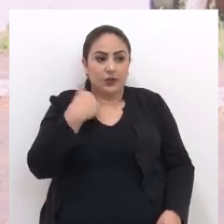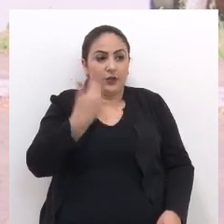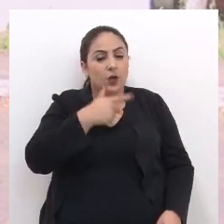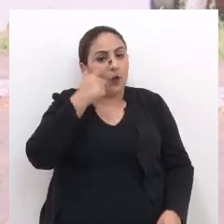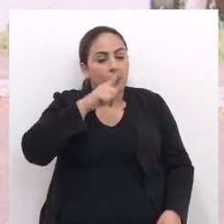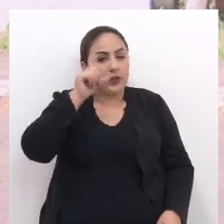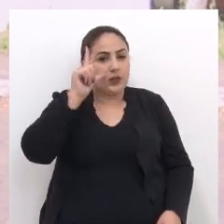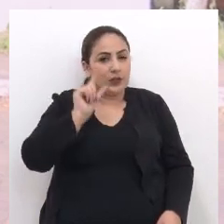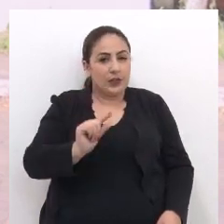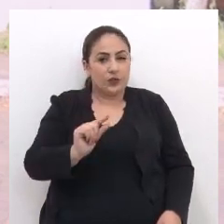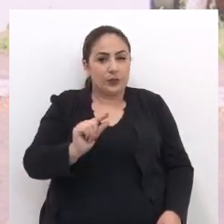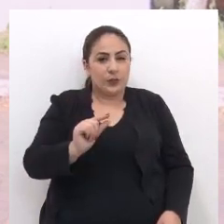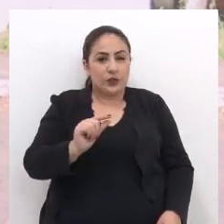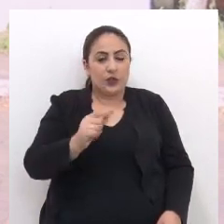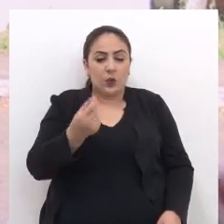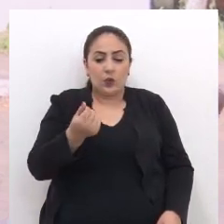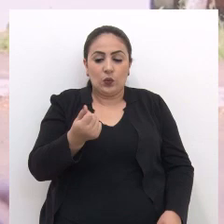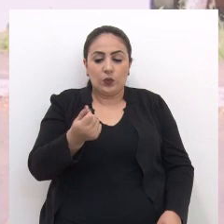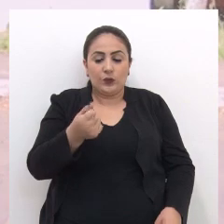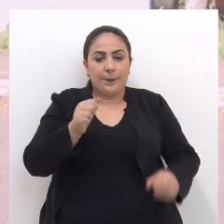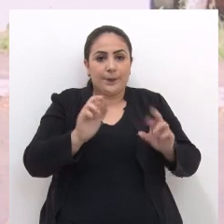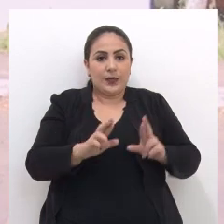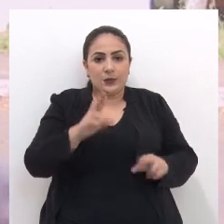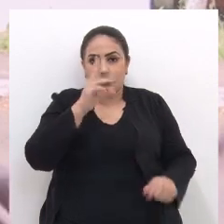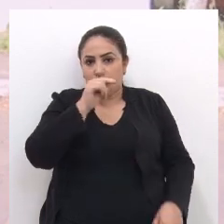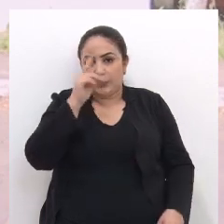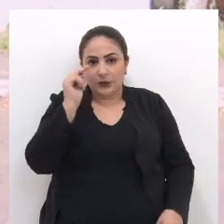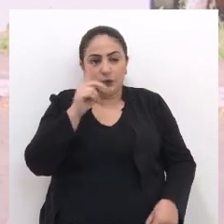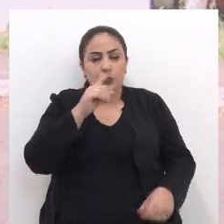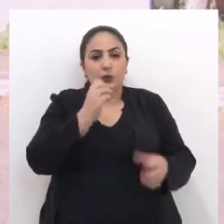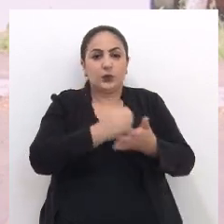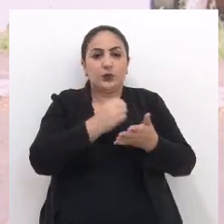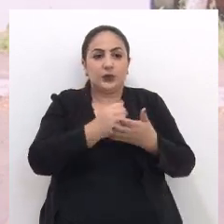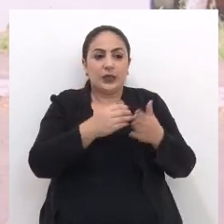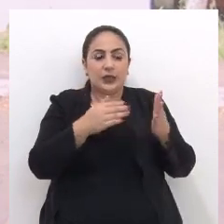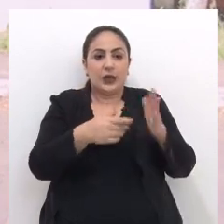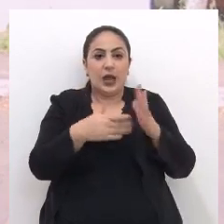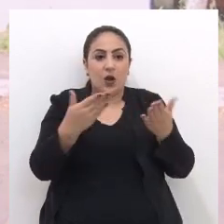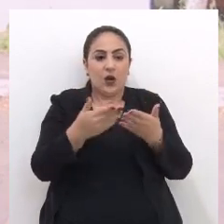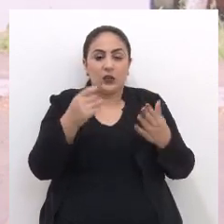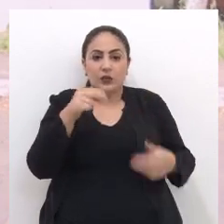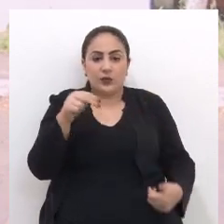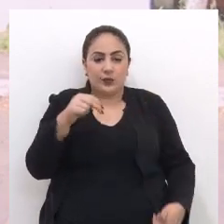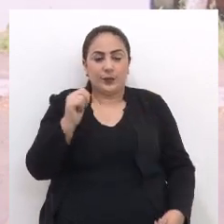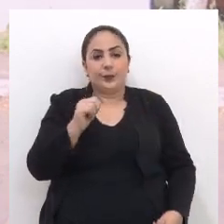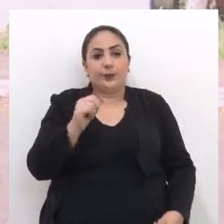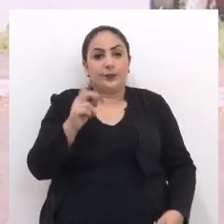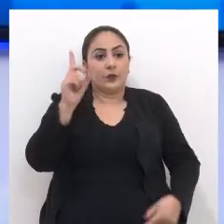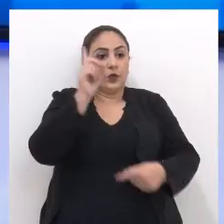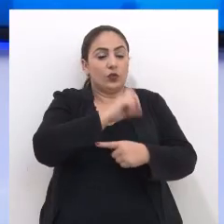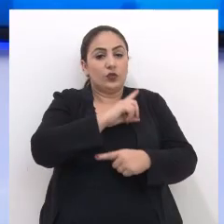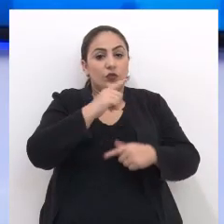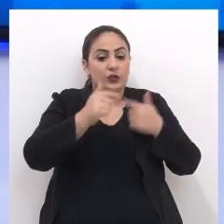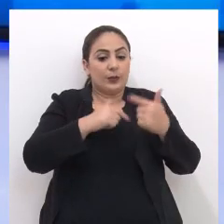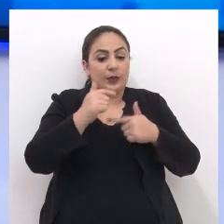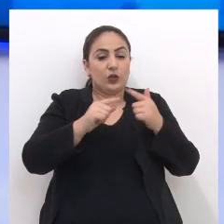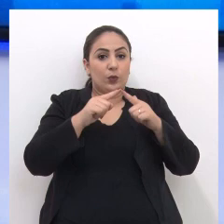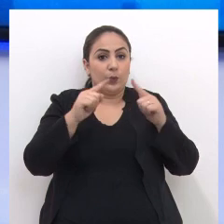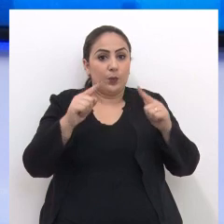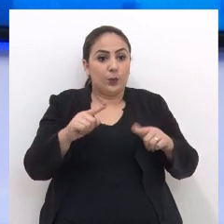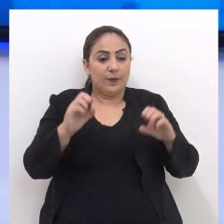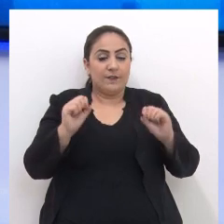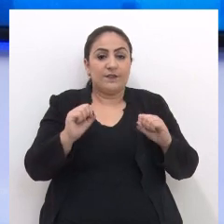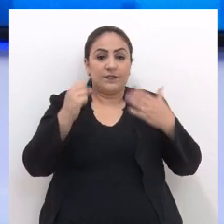forma, nós estaremos amenizando o custo, porque já é uma área do município e o contrato vence agora em novembro desse ambulatório. E o Dia do